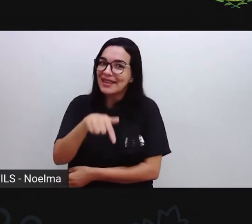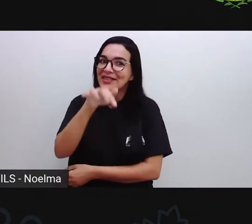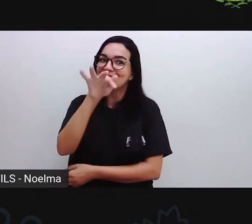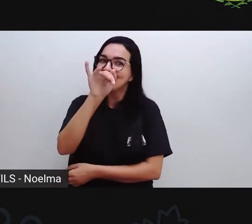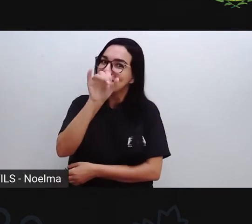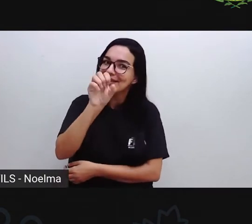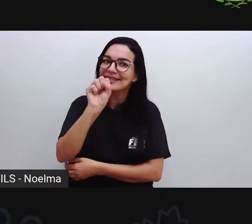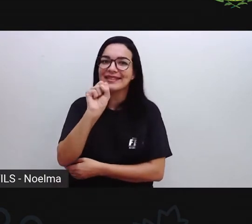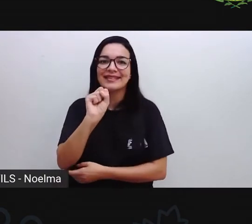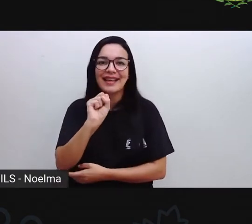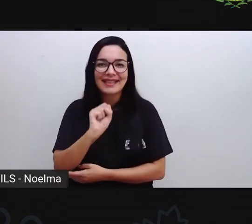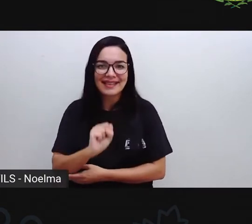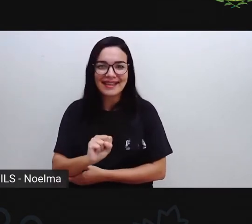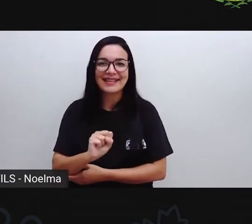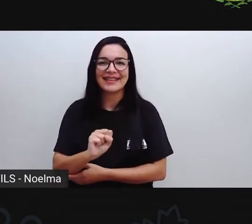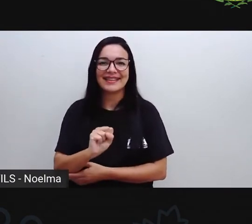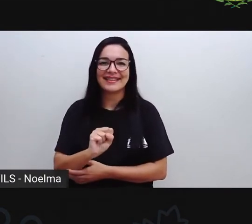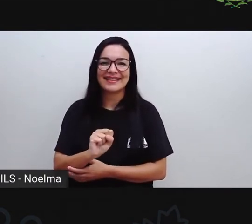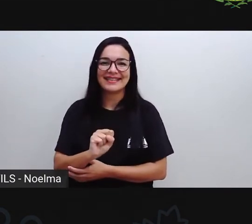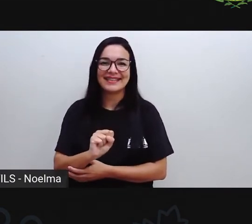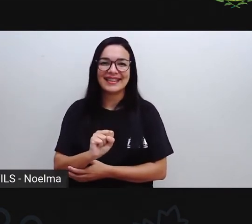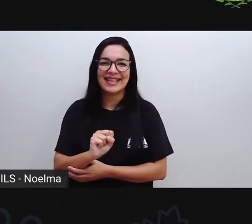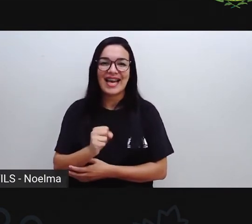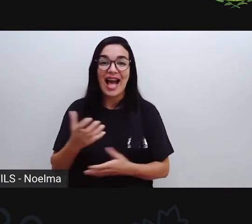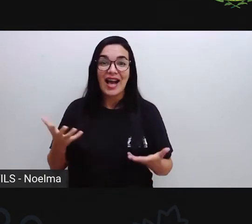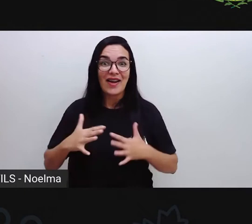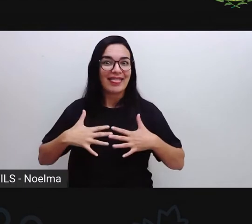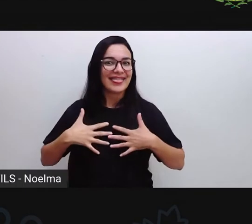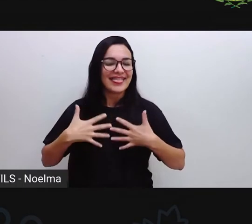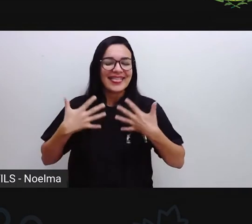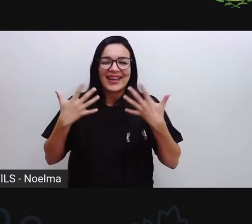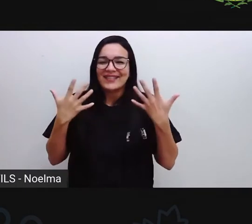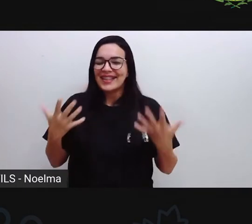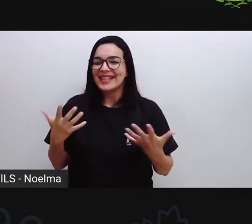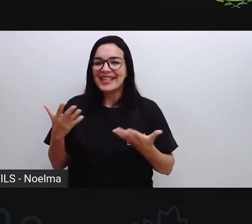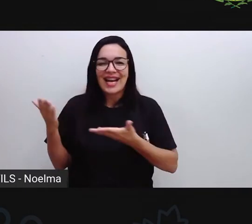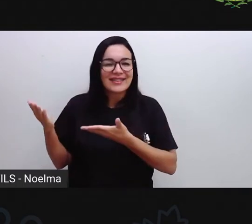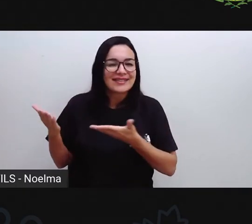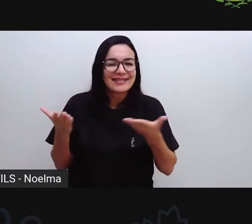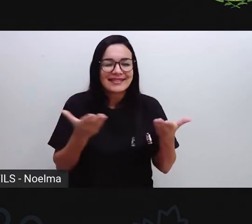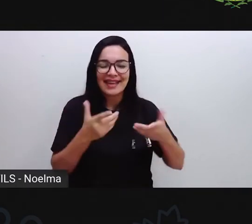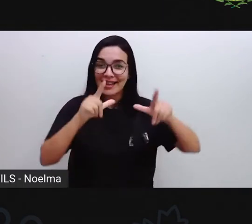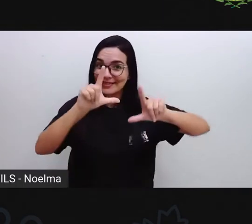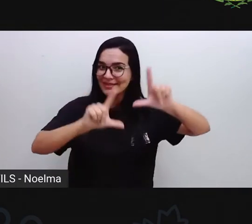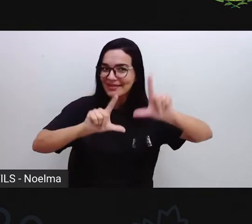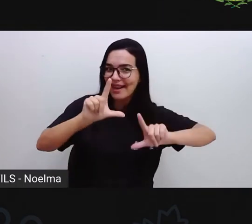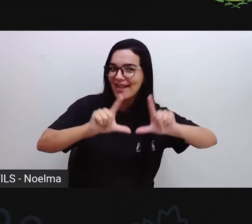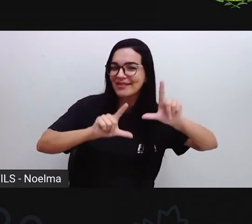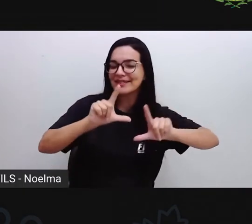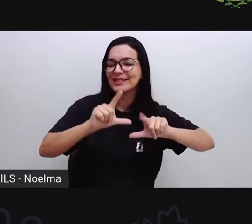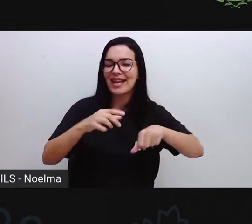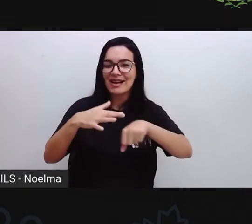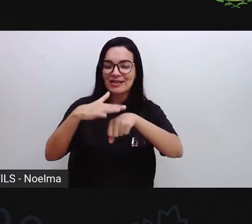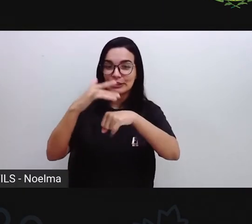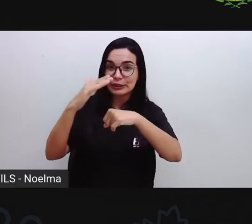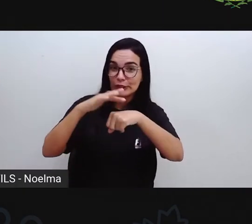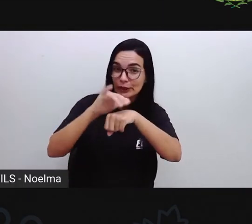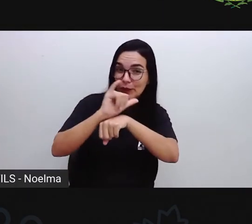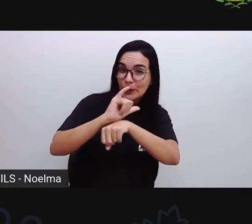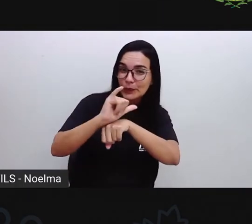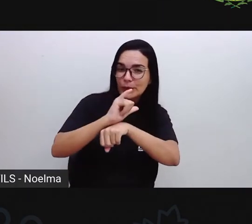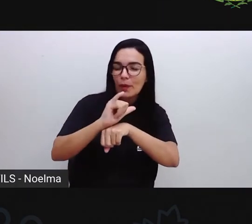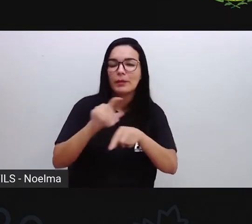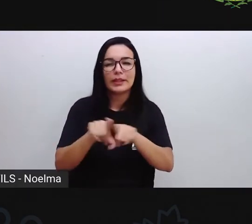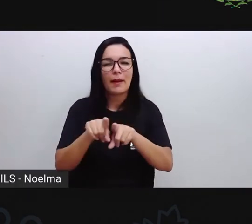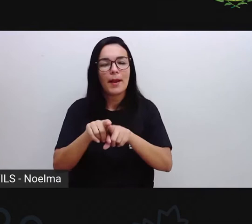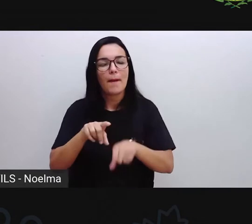cidade de Feira de Santana. É com enorme alegria que a gente recebe vocês aqui no nosso canal para mais um momento